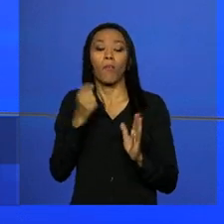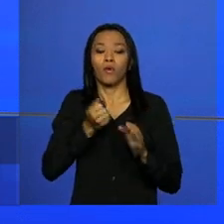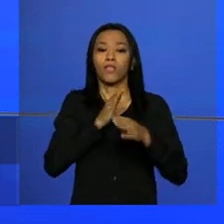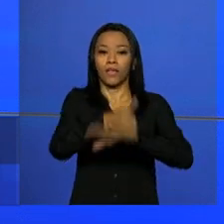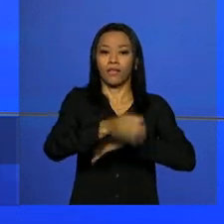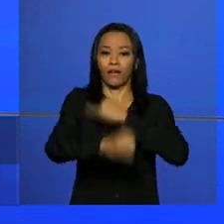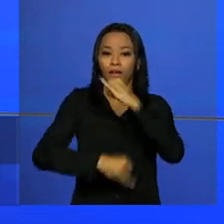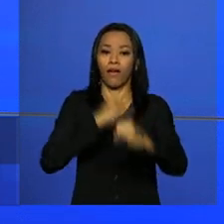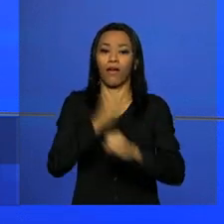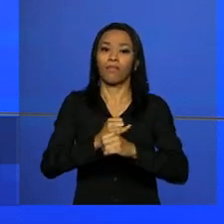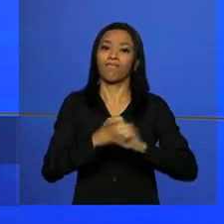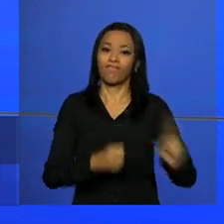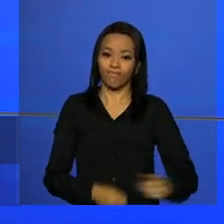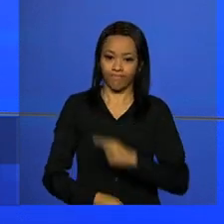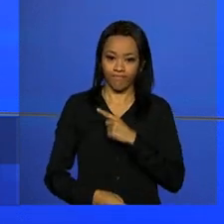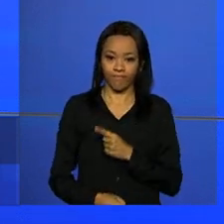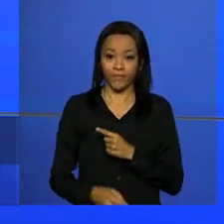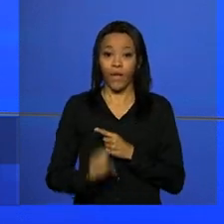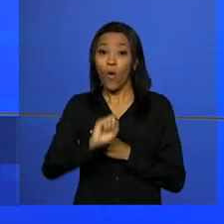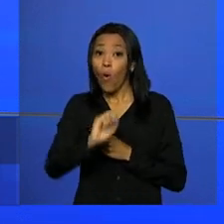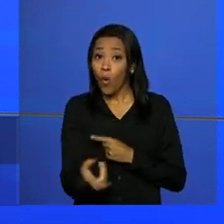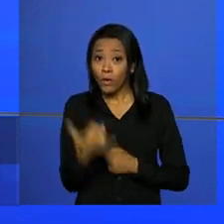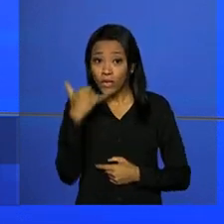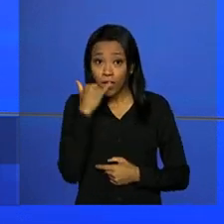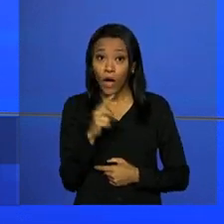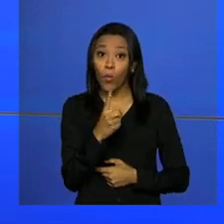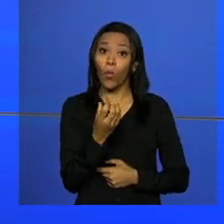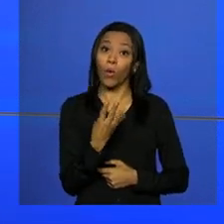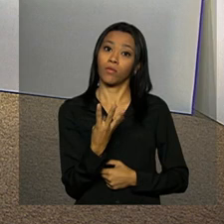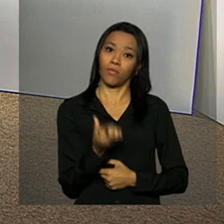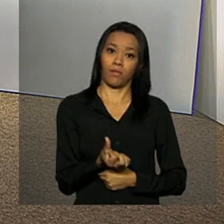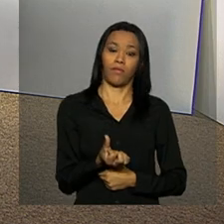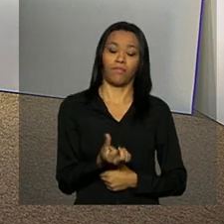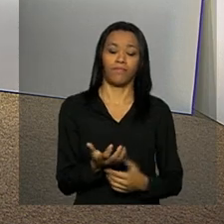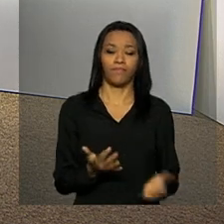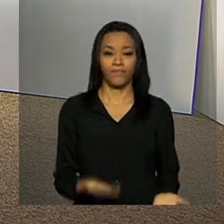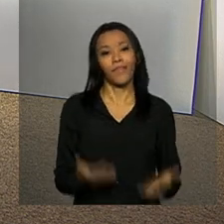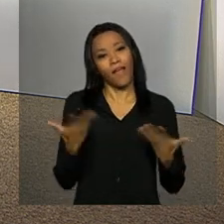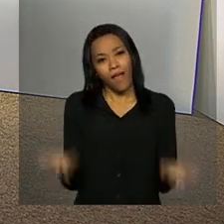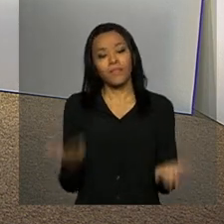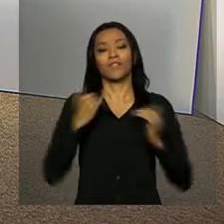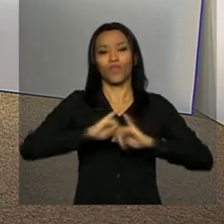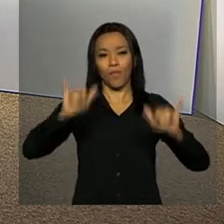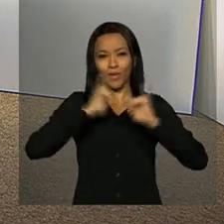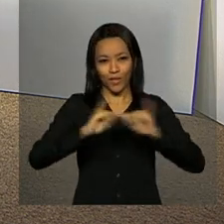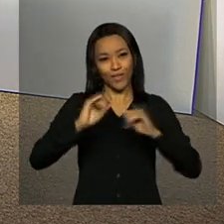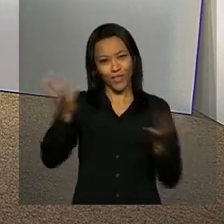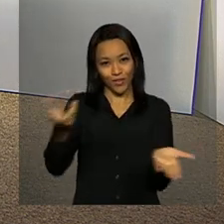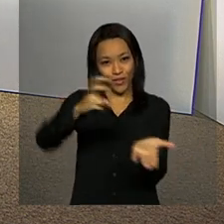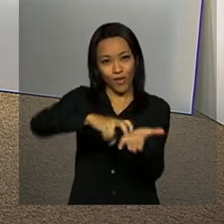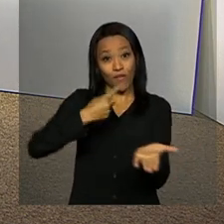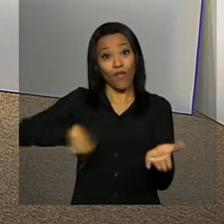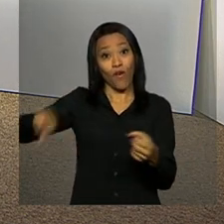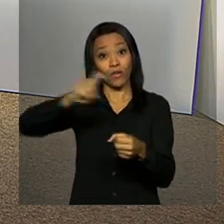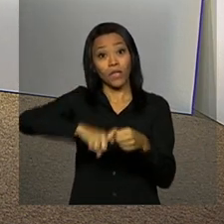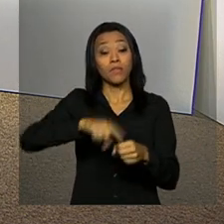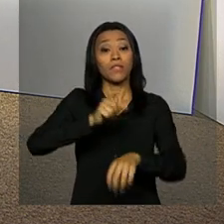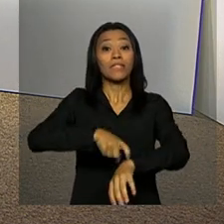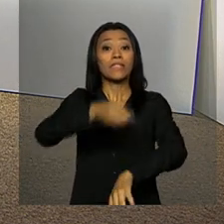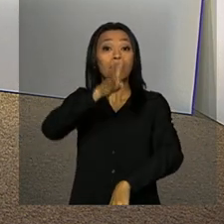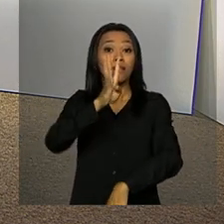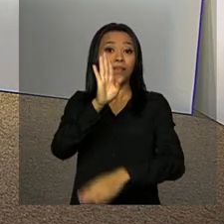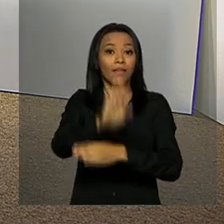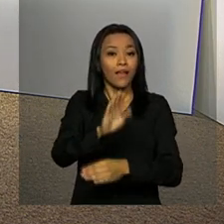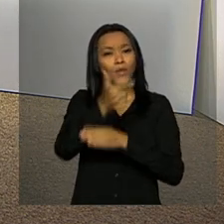página da Receita na internet ou ligar para o número 146. E essas foram as informações desta manhã. Voltamos às três da